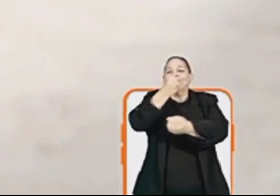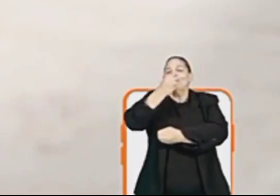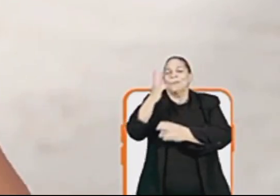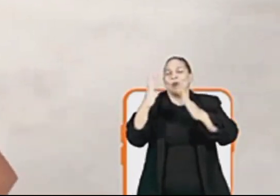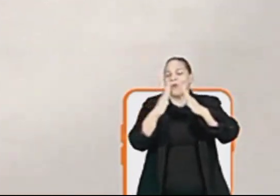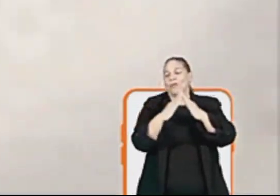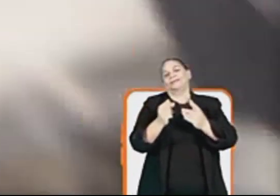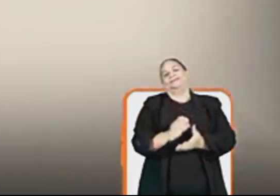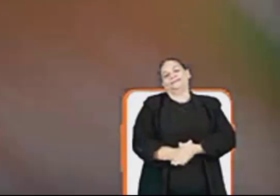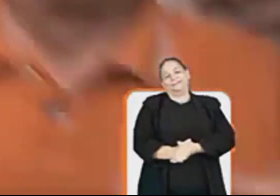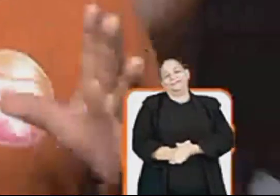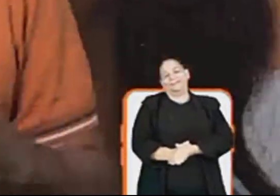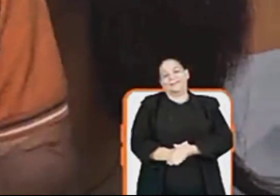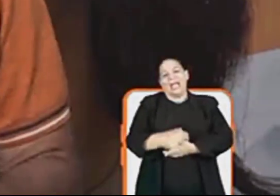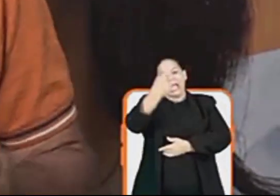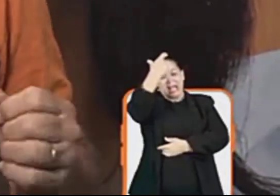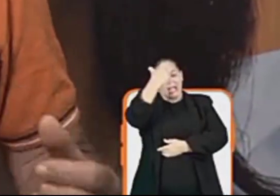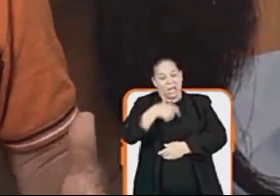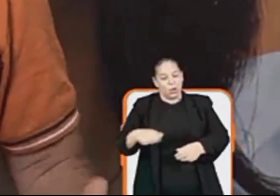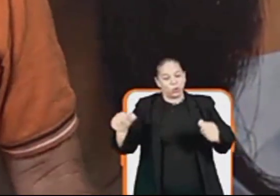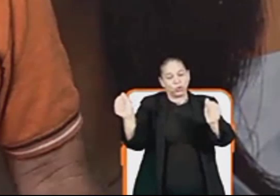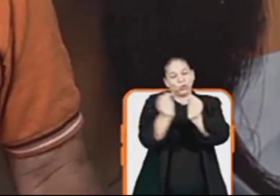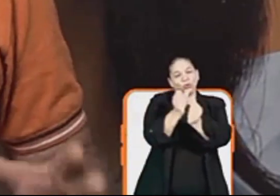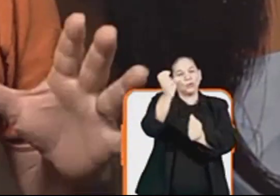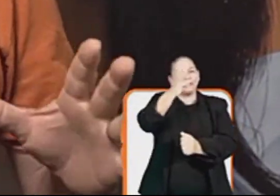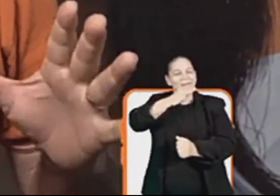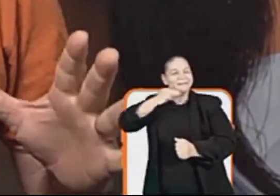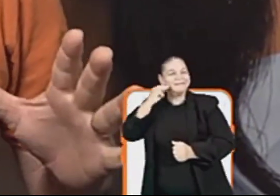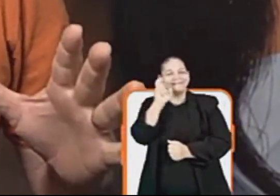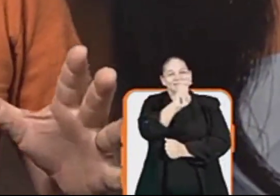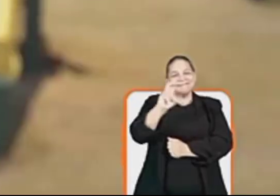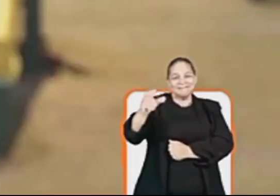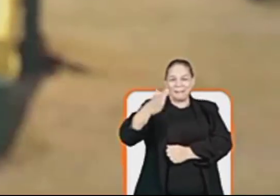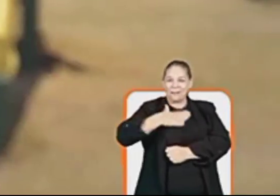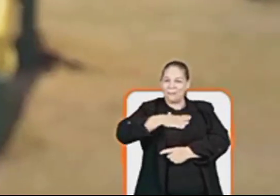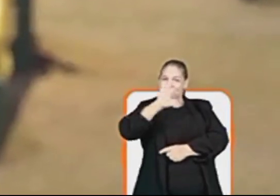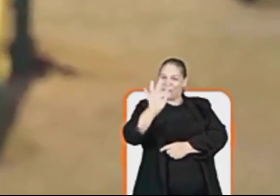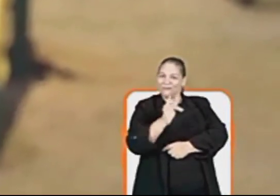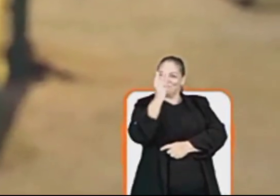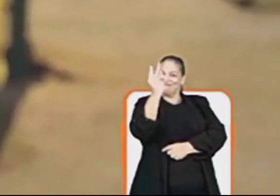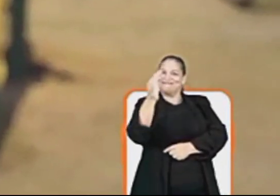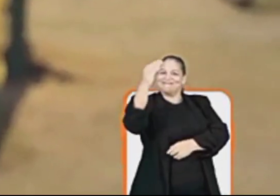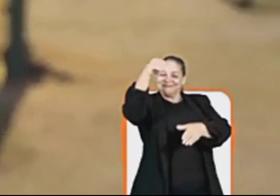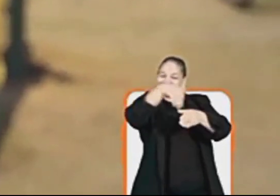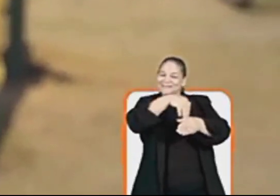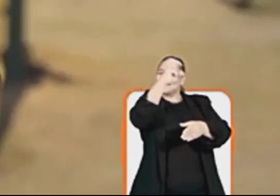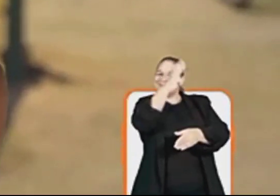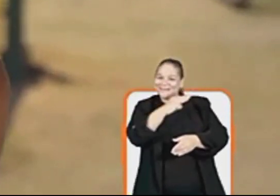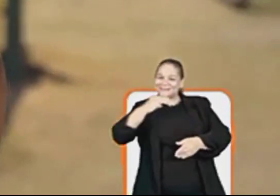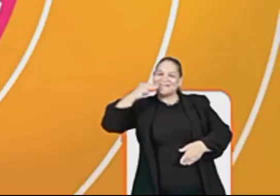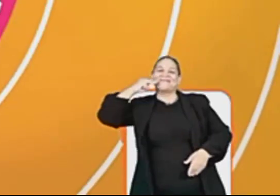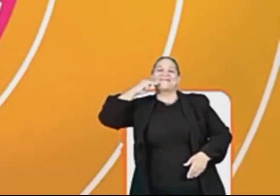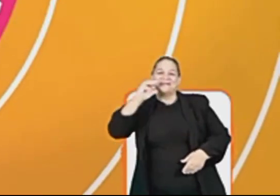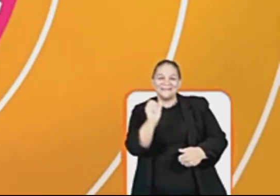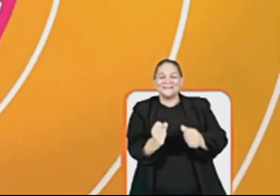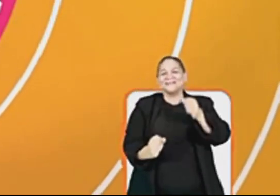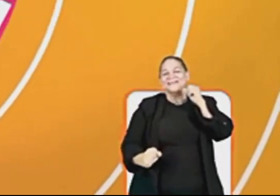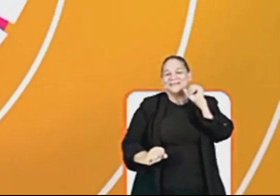maravilhoso mesmo Estou com Mirela Almeida, 5x5 Pelo meu futuro, vote em Mirela